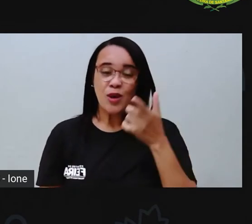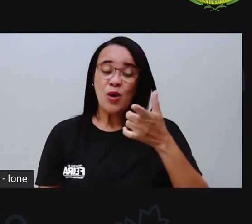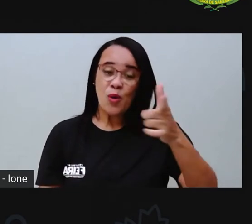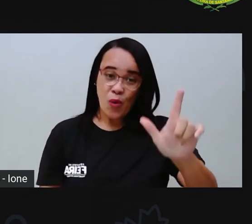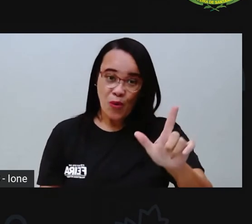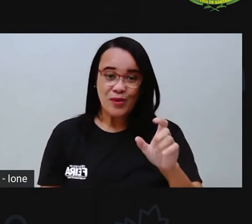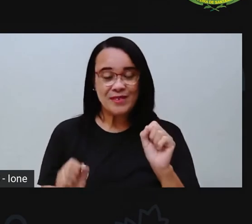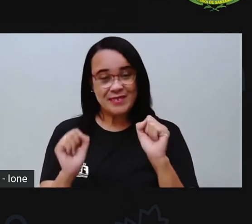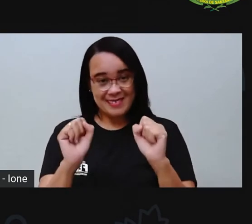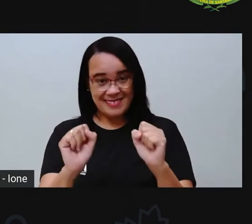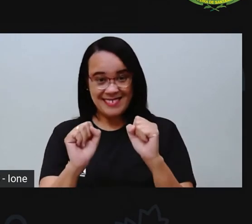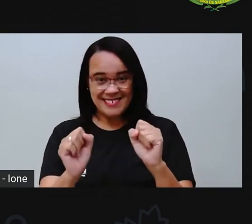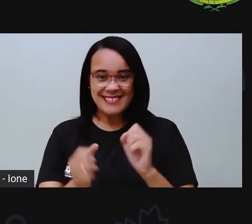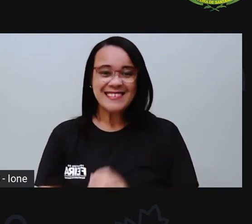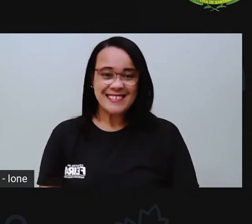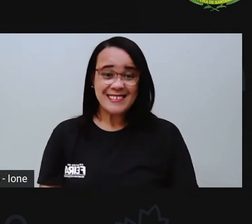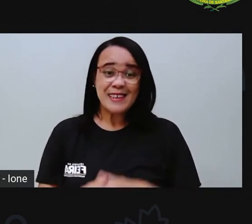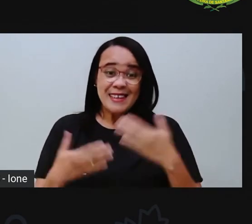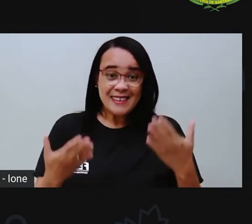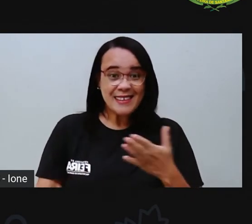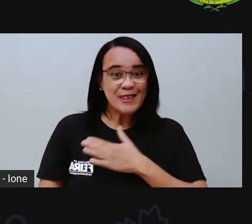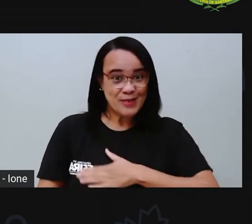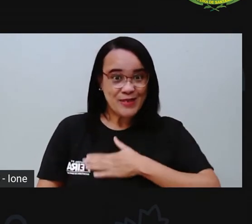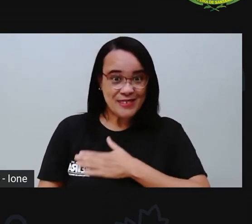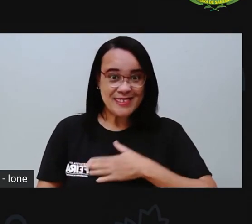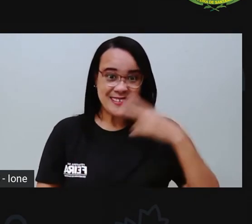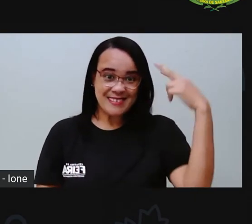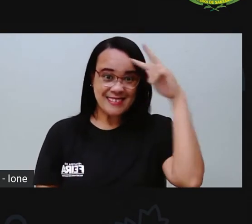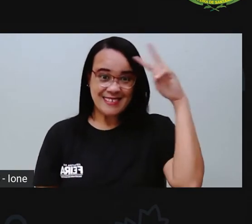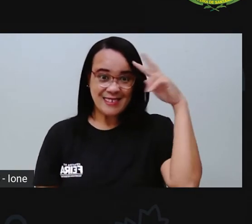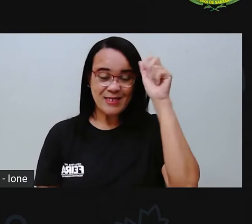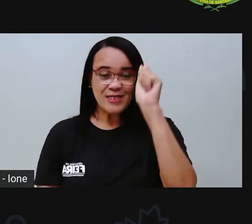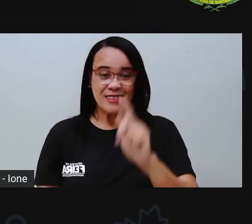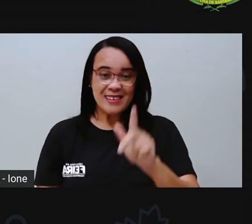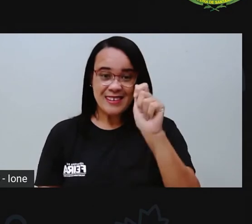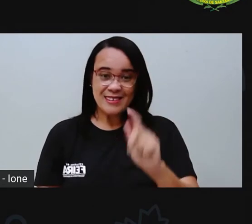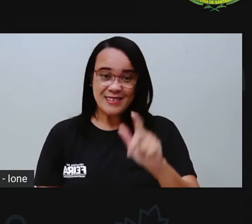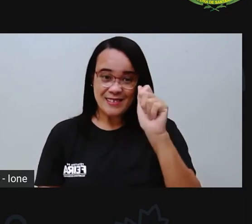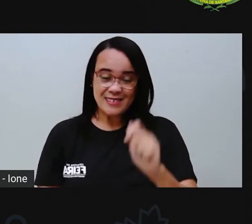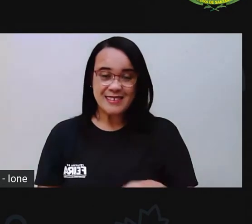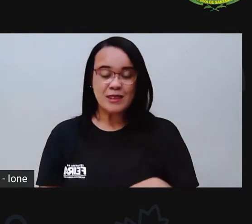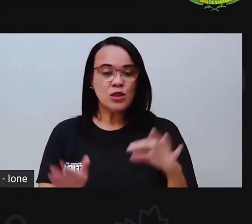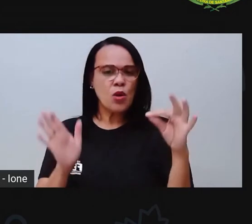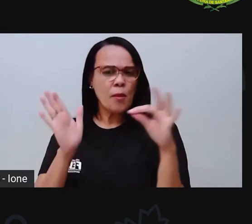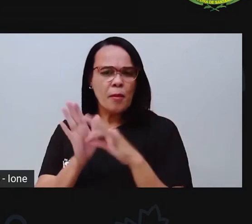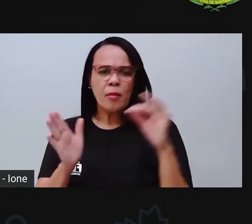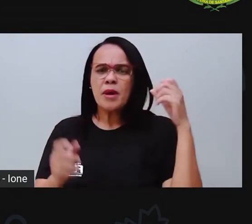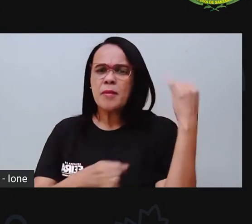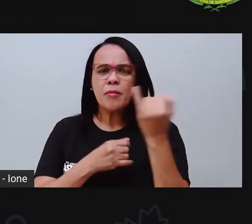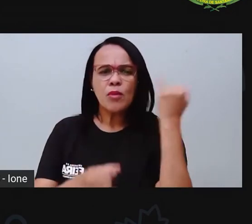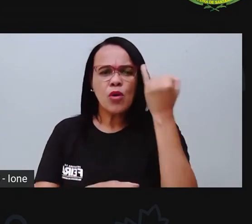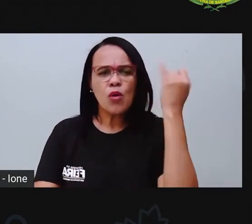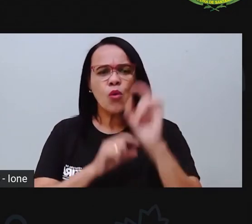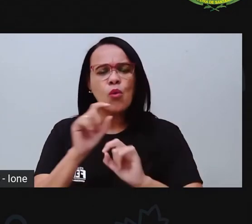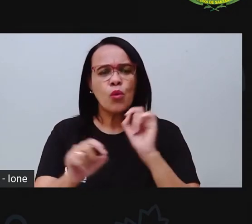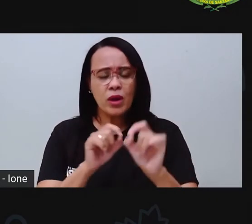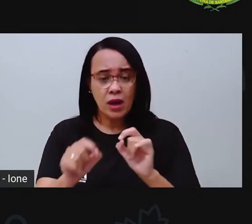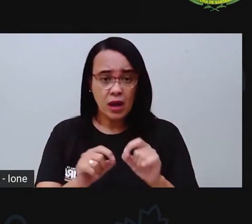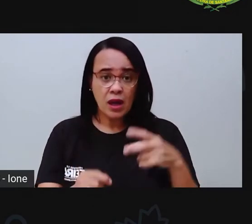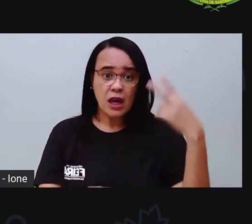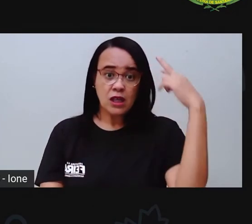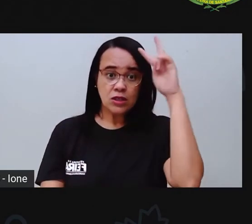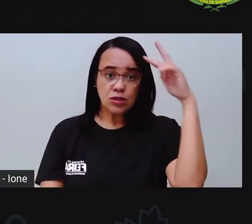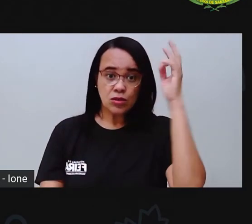Azuleta? Bem interessante, né, gente? E o quanto é importante, né? É bom a gente lembrar, né? Essa história é boa que faz a gente